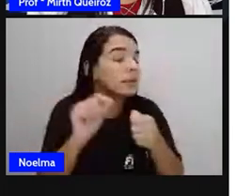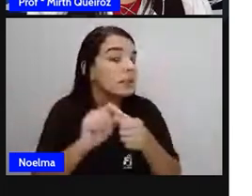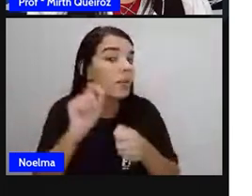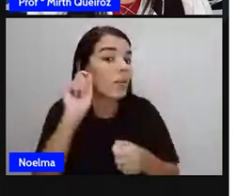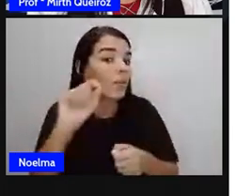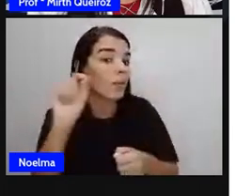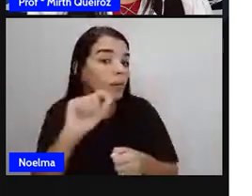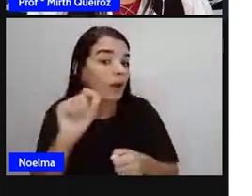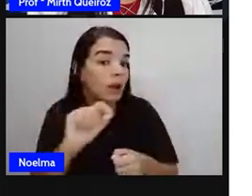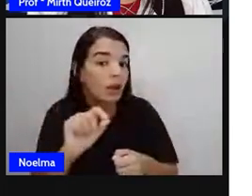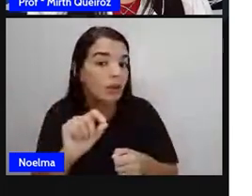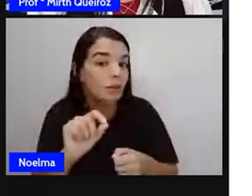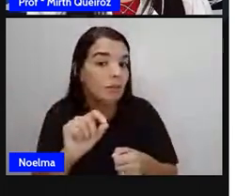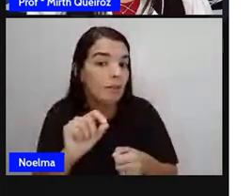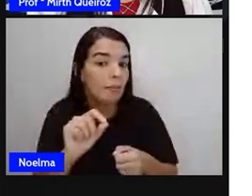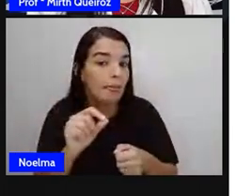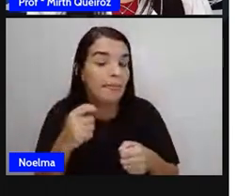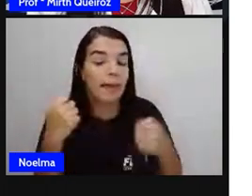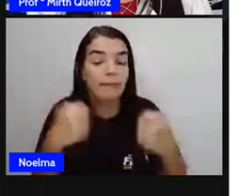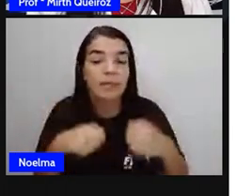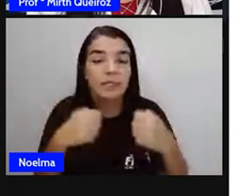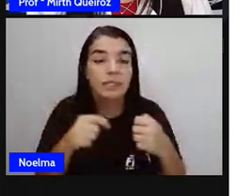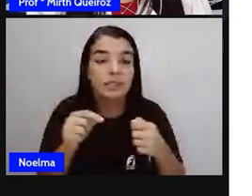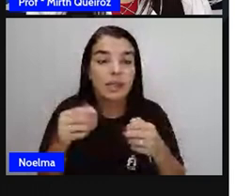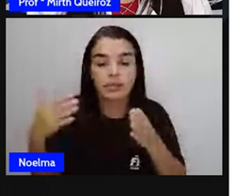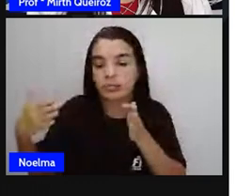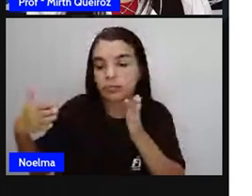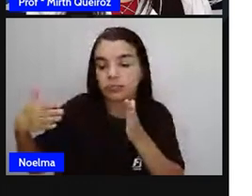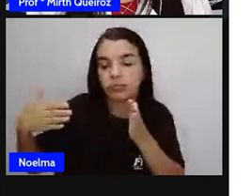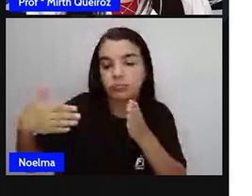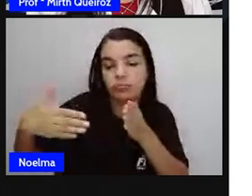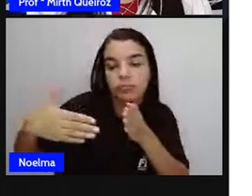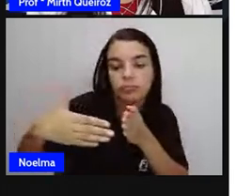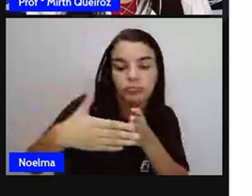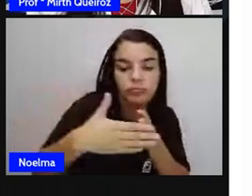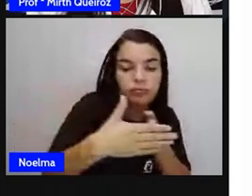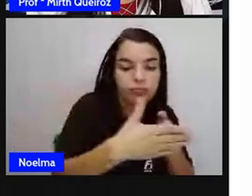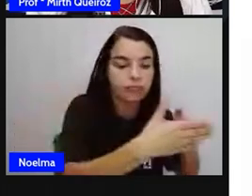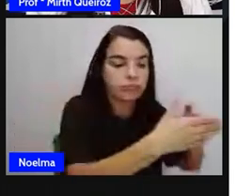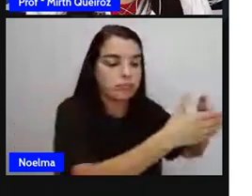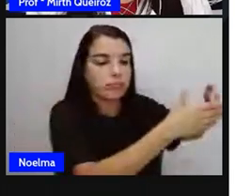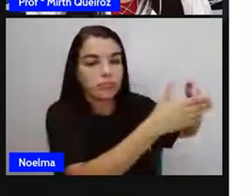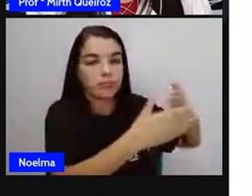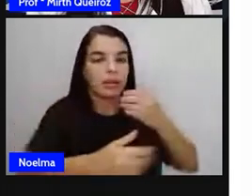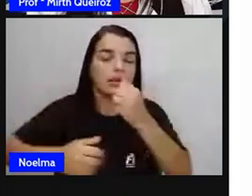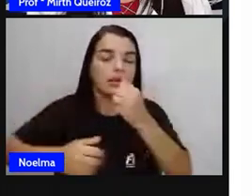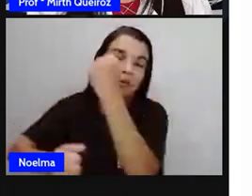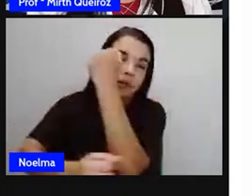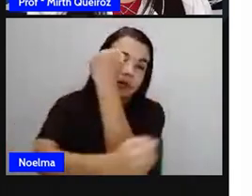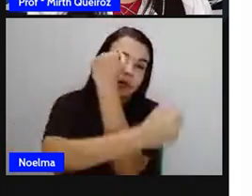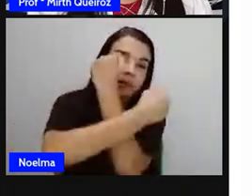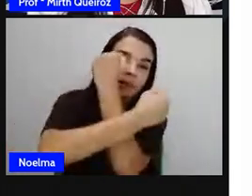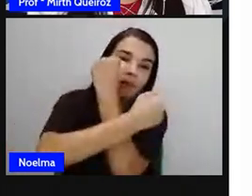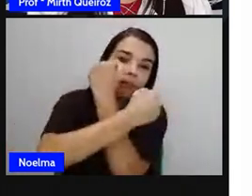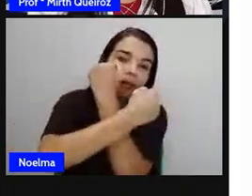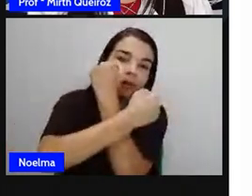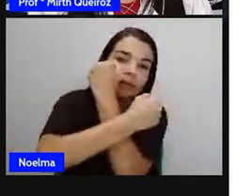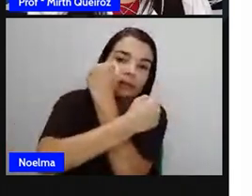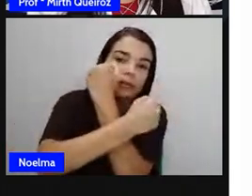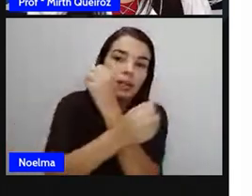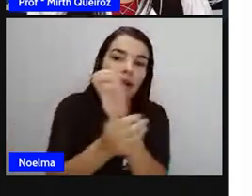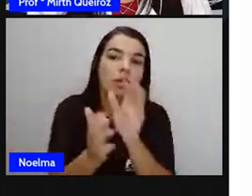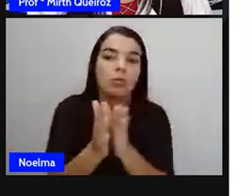à sua. Se a rua de Luísa é a rua florida, qual é que é a rua